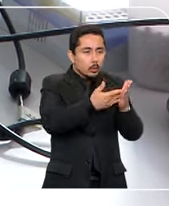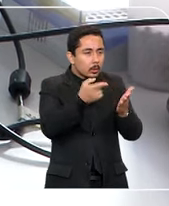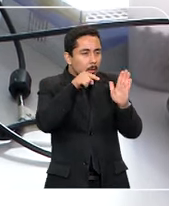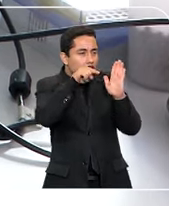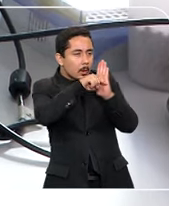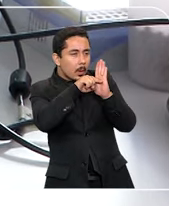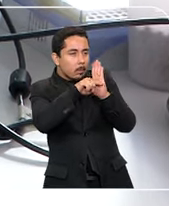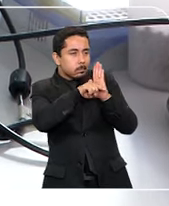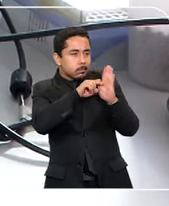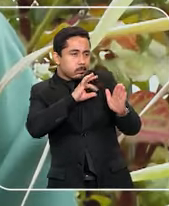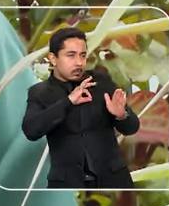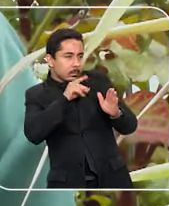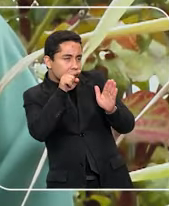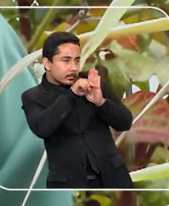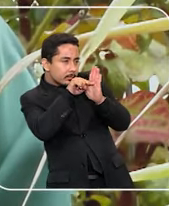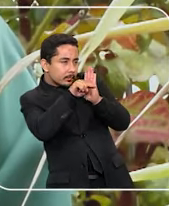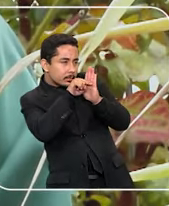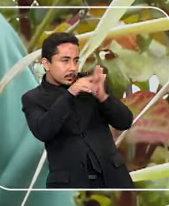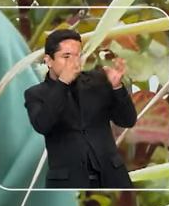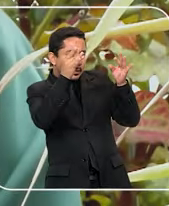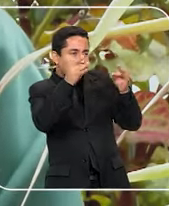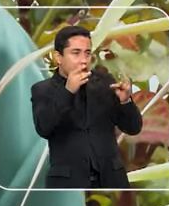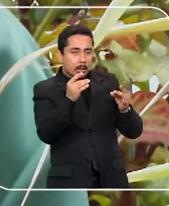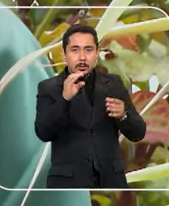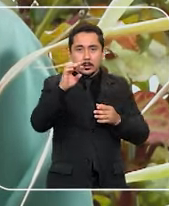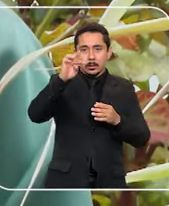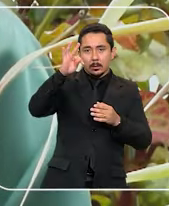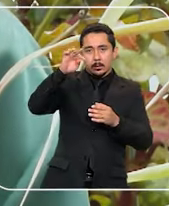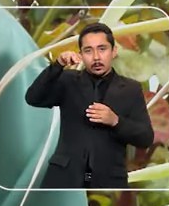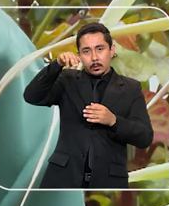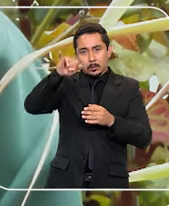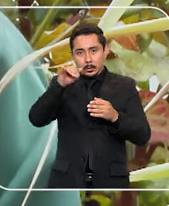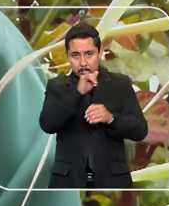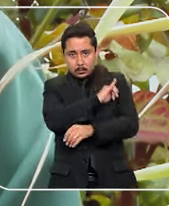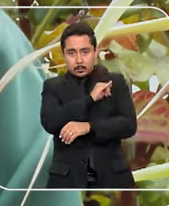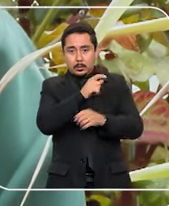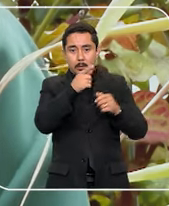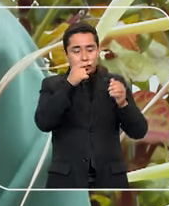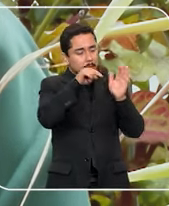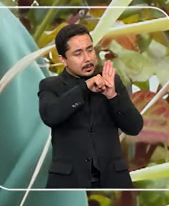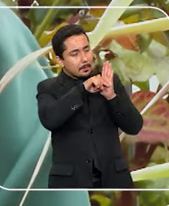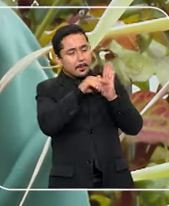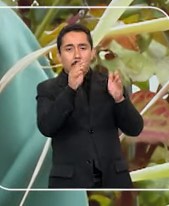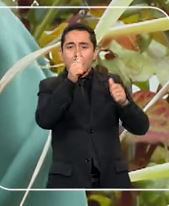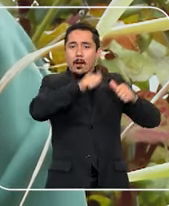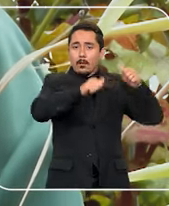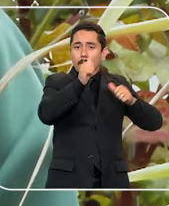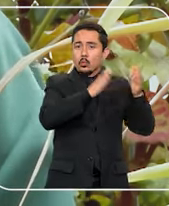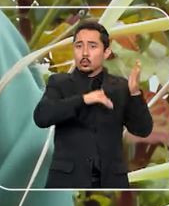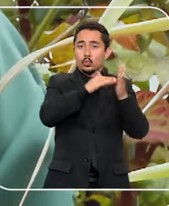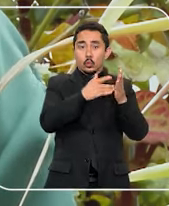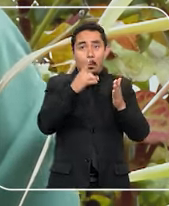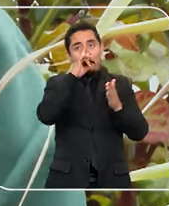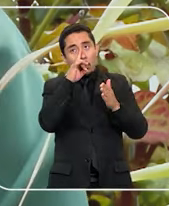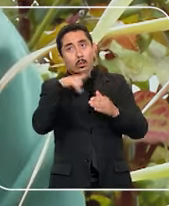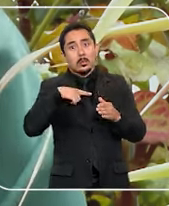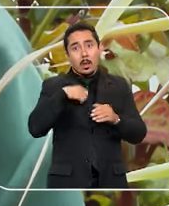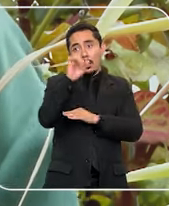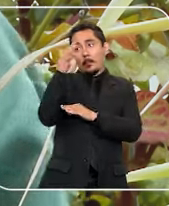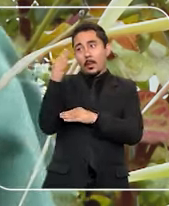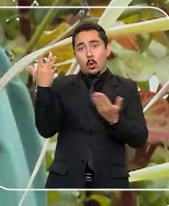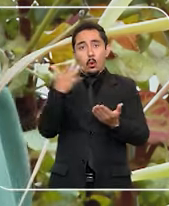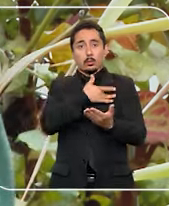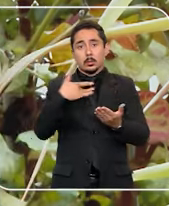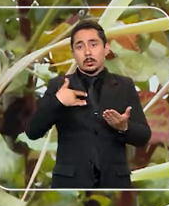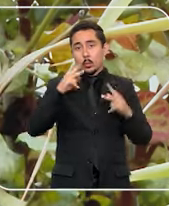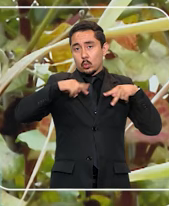fiscalizações que são coordenadas pela CTN Bio, que é o Comitê Nacional de Biossegurança, que avaliam qualquer risco potencial, seja para meio